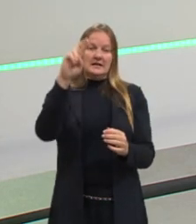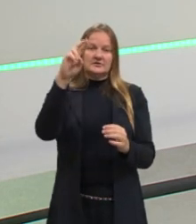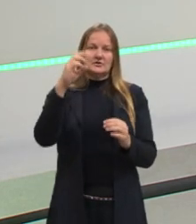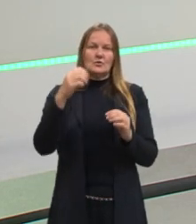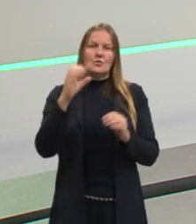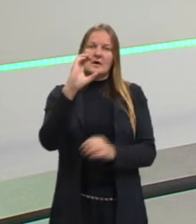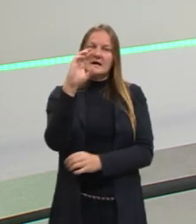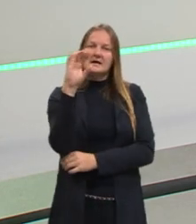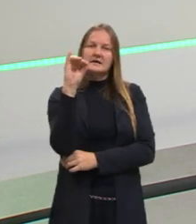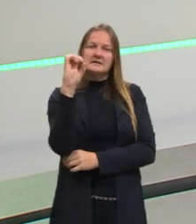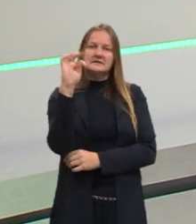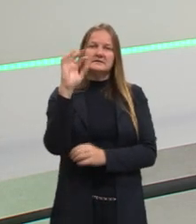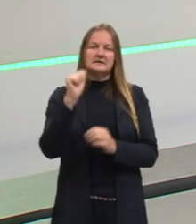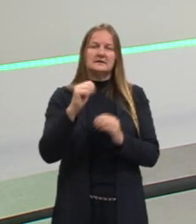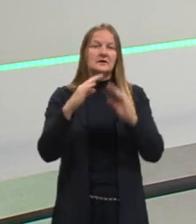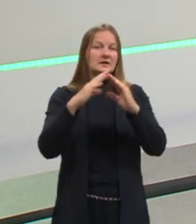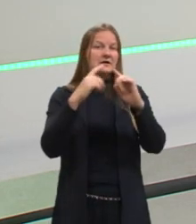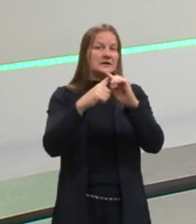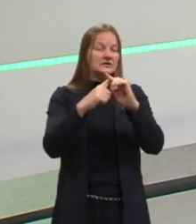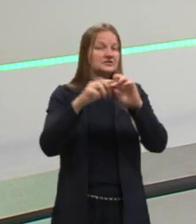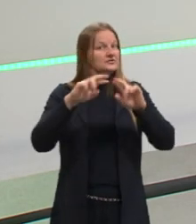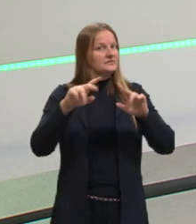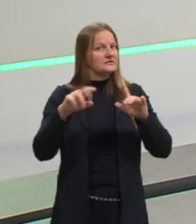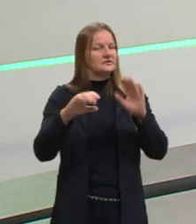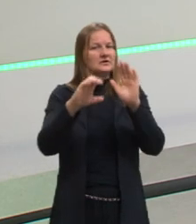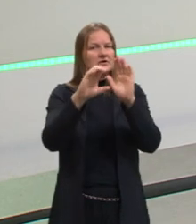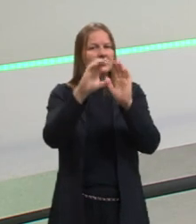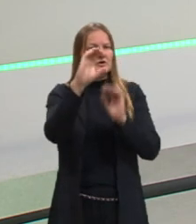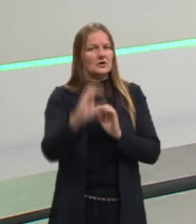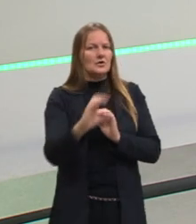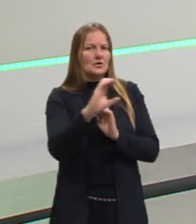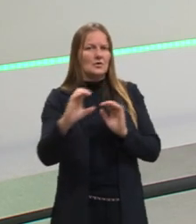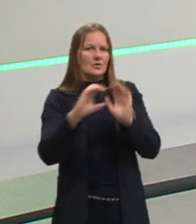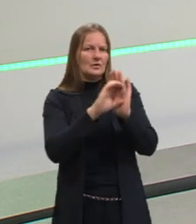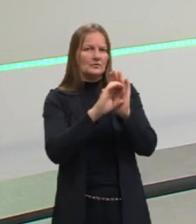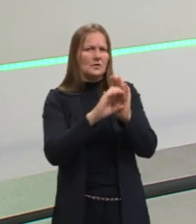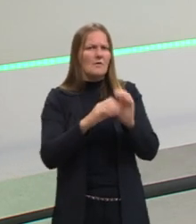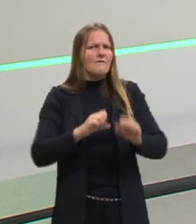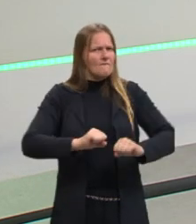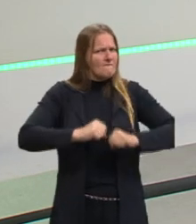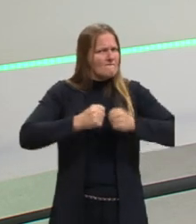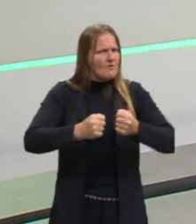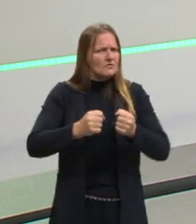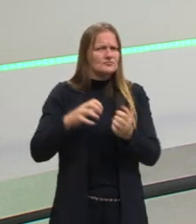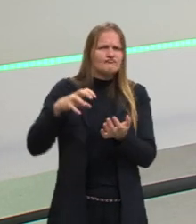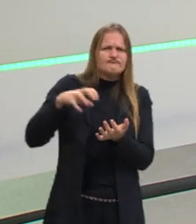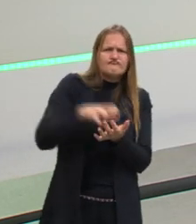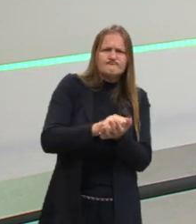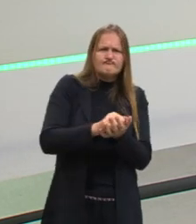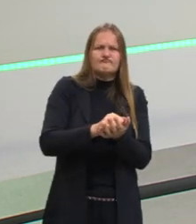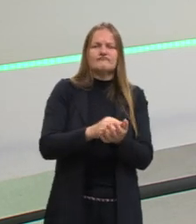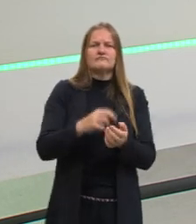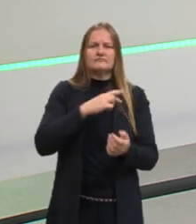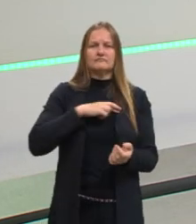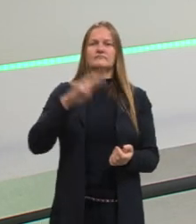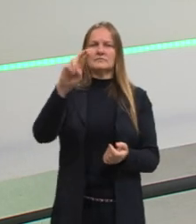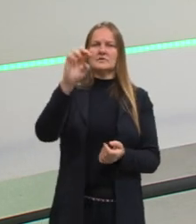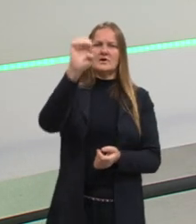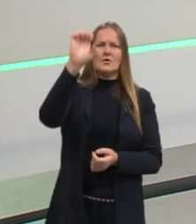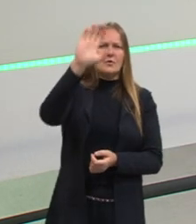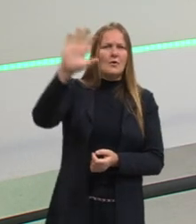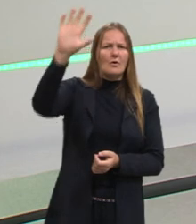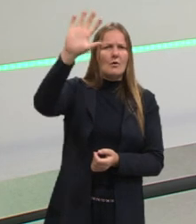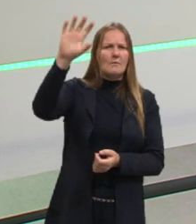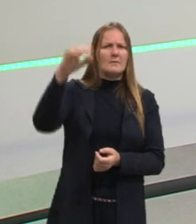gente conhece, por exemplo, a Igreja Católica, que foi muito forte durante o período medieval, que dominou a religiosidade da Europa